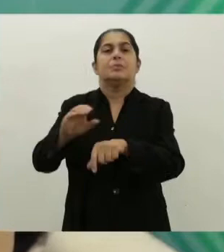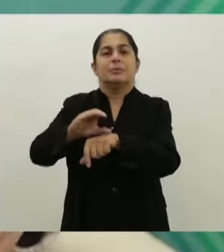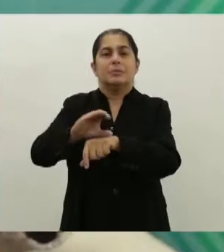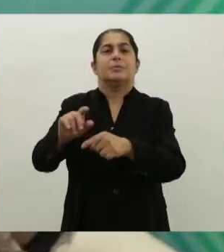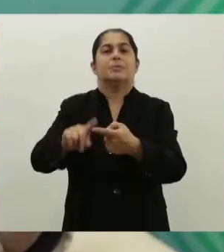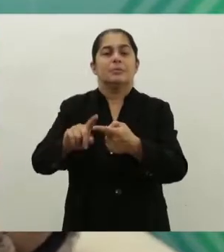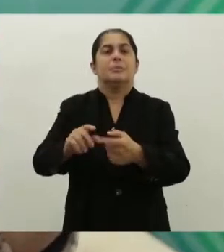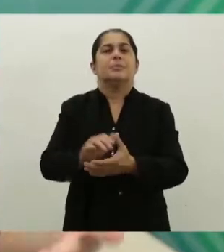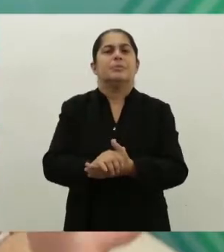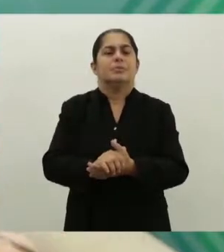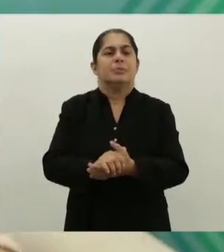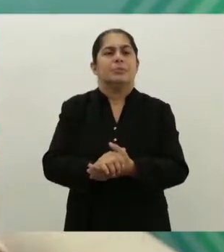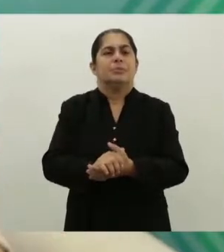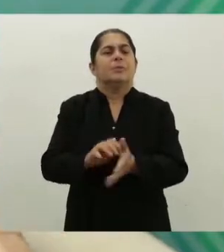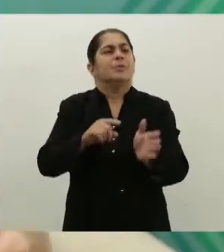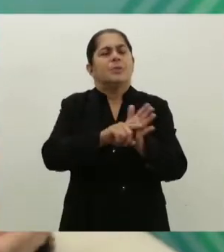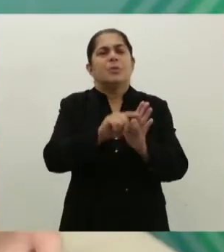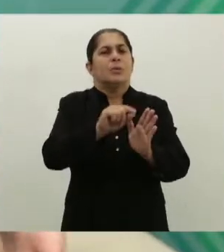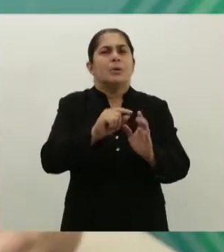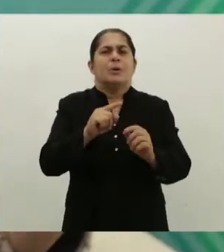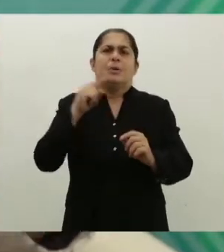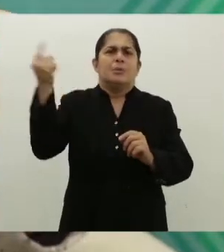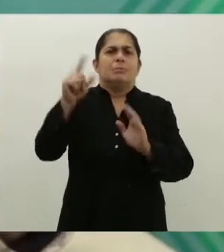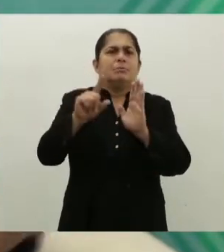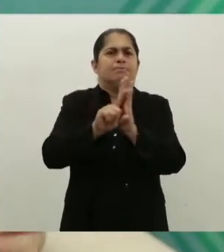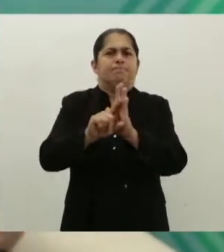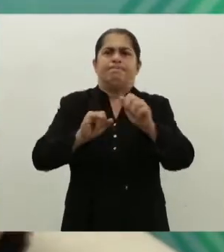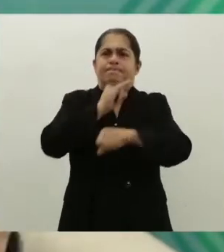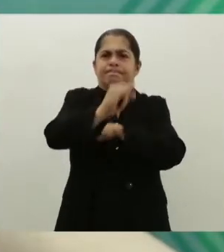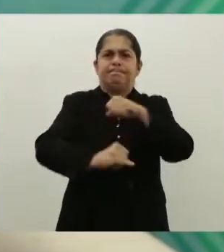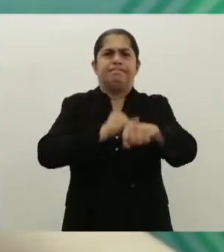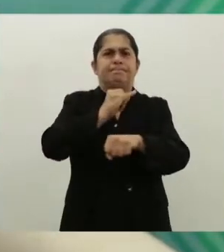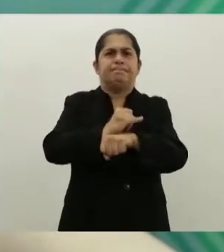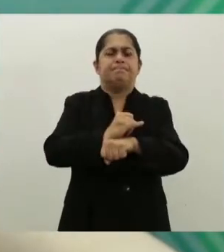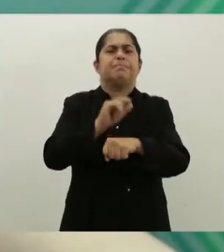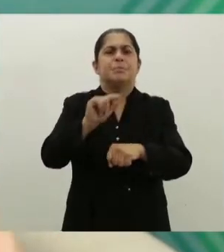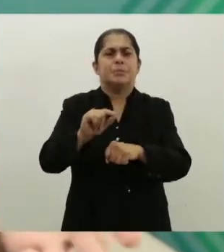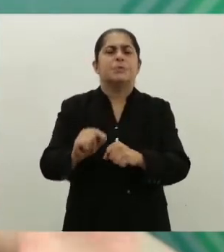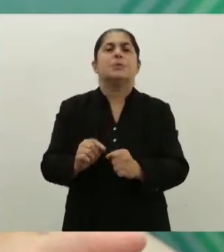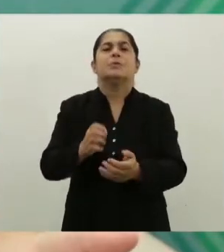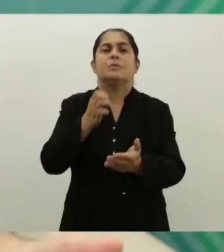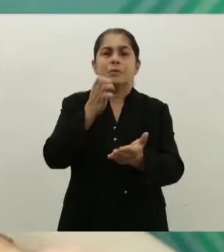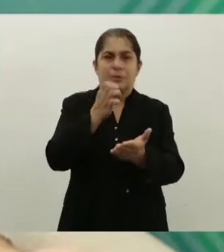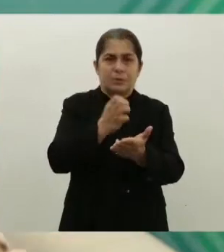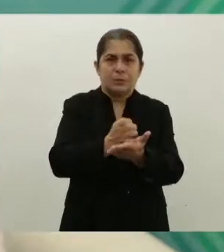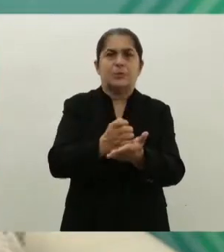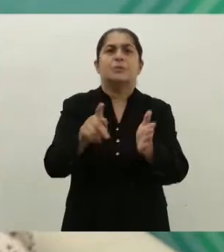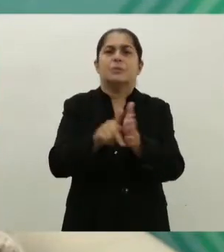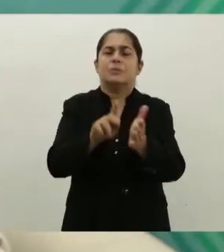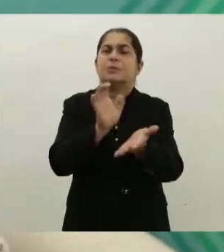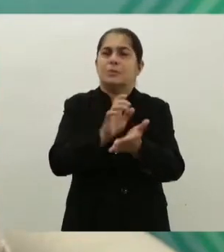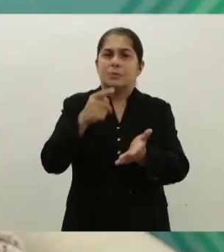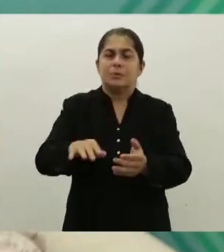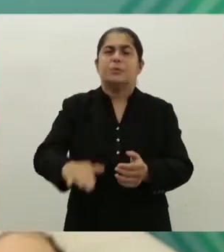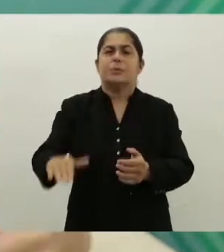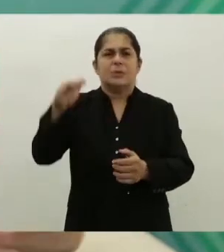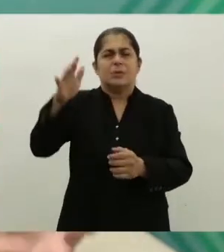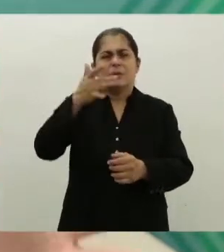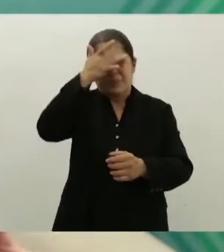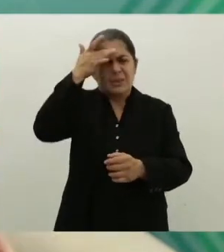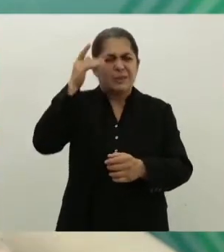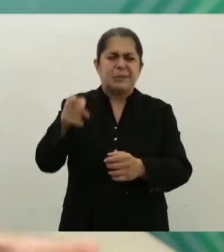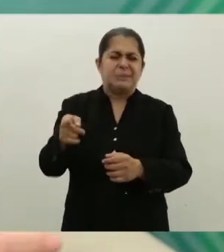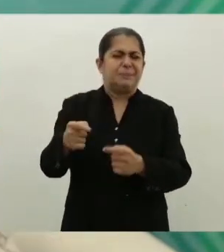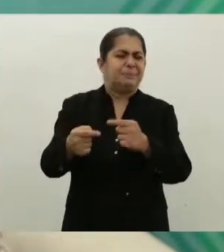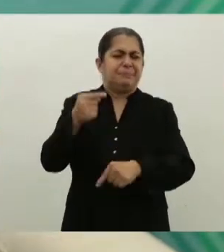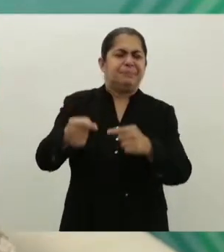Promotora, apesar de ser reconhecido internacionalmente como uma lei avançada no Brasil, o Estatuto da Criança e do Adolescente recebe muitas